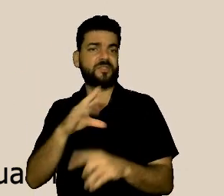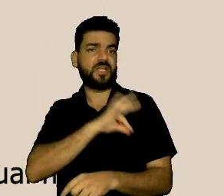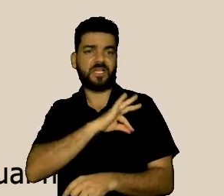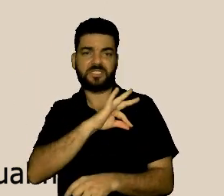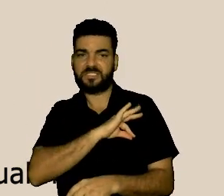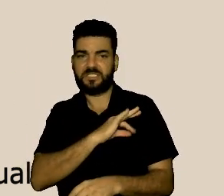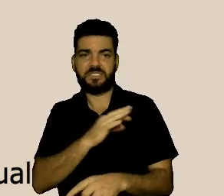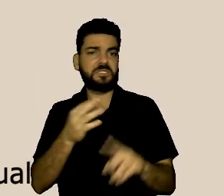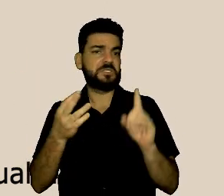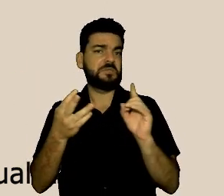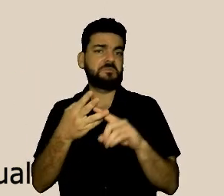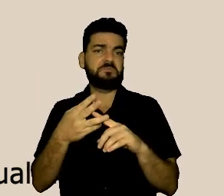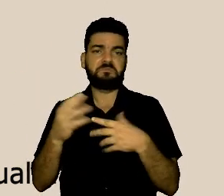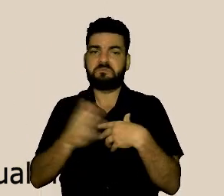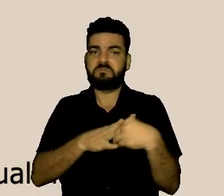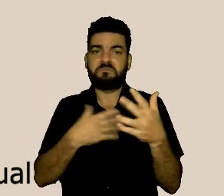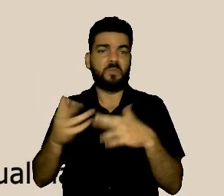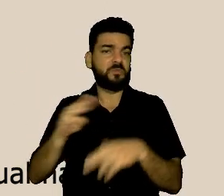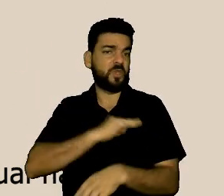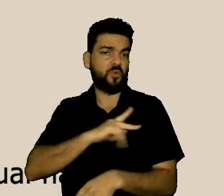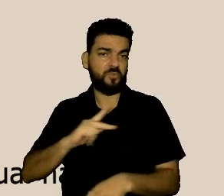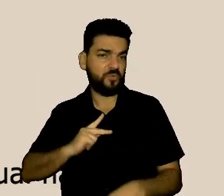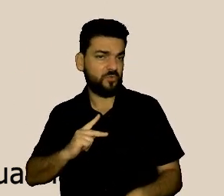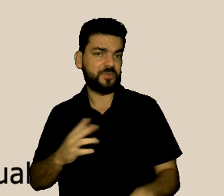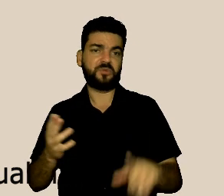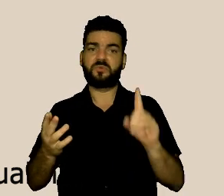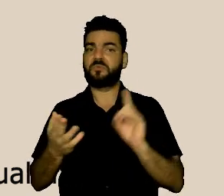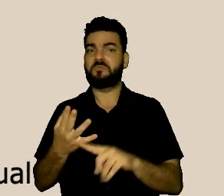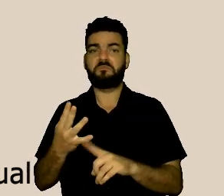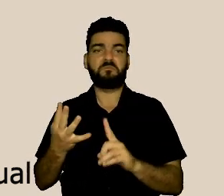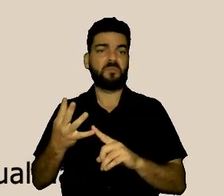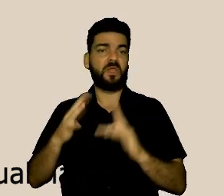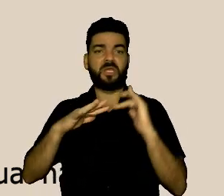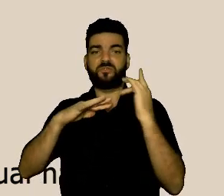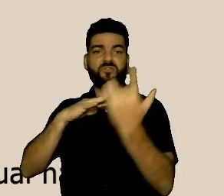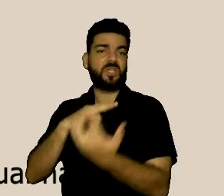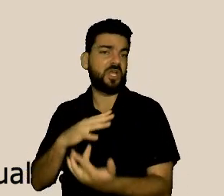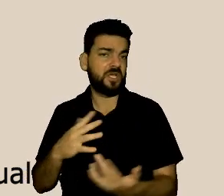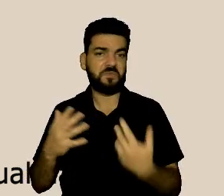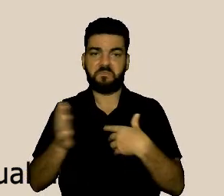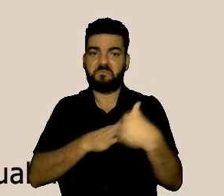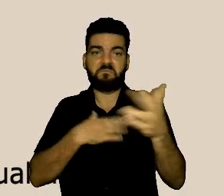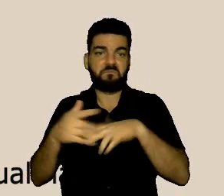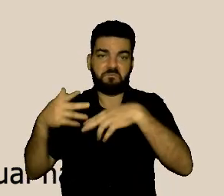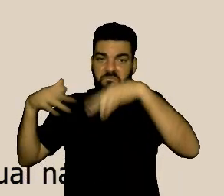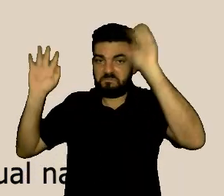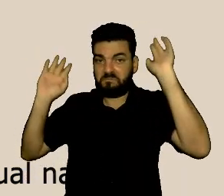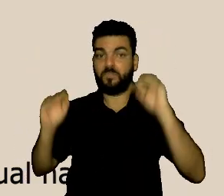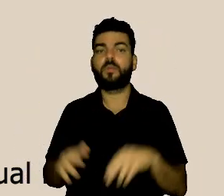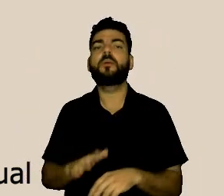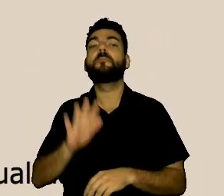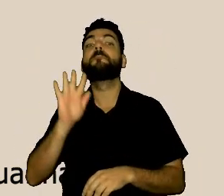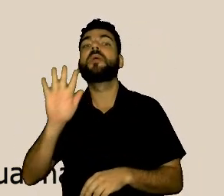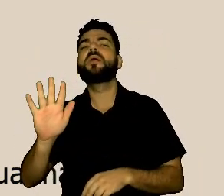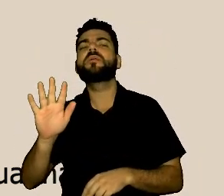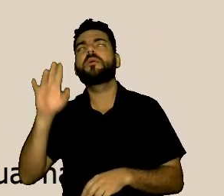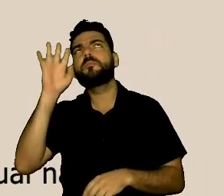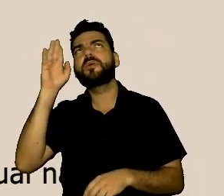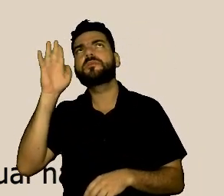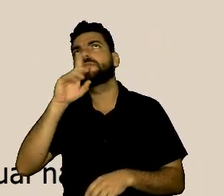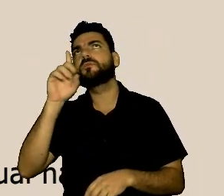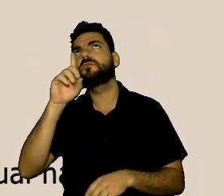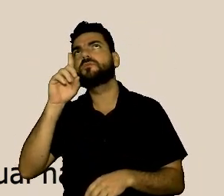redes sociais, enfim. mas quando ela vai à ouvidoria é um momento, volto a dizer, sublime